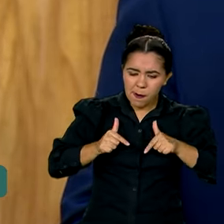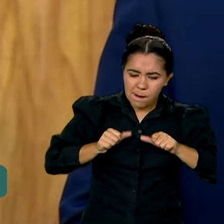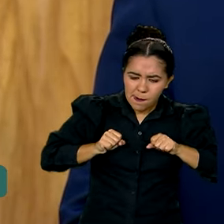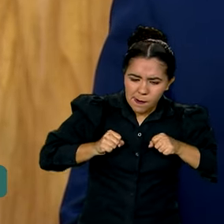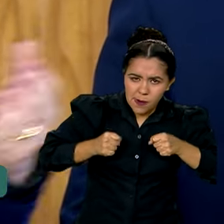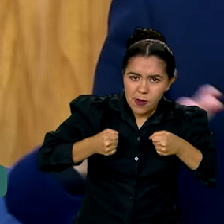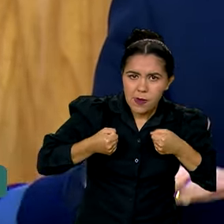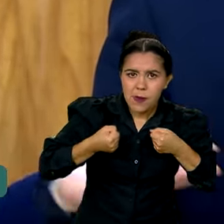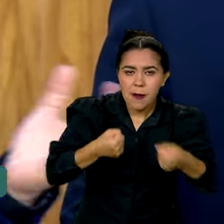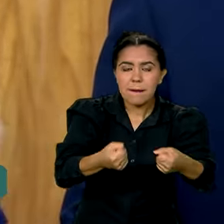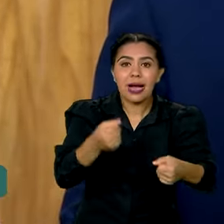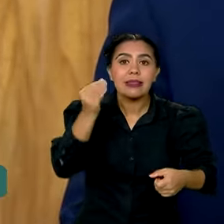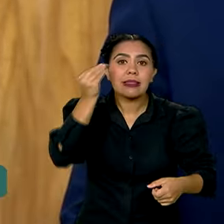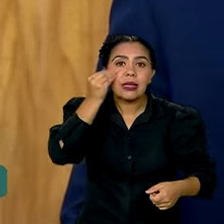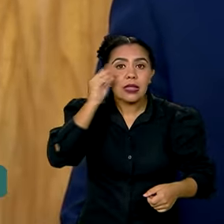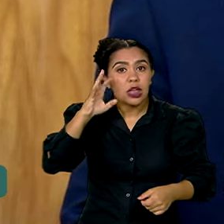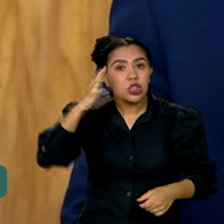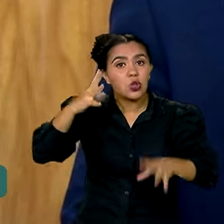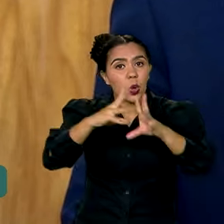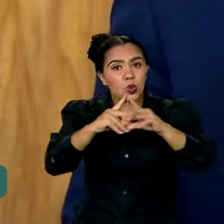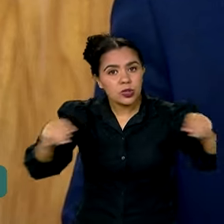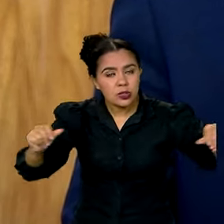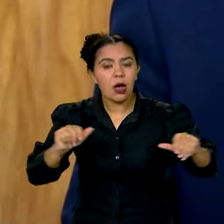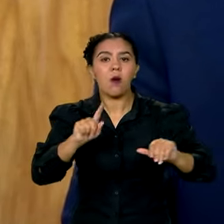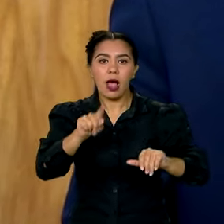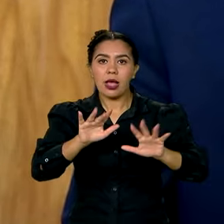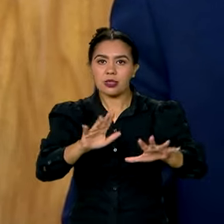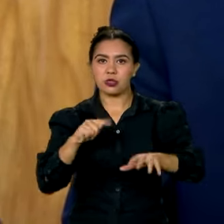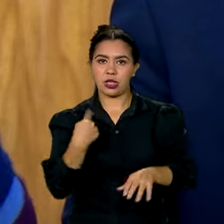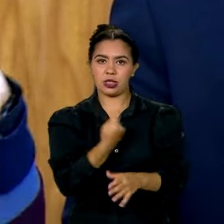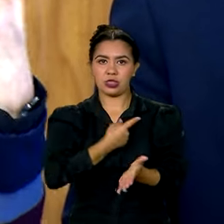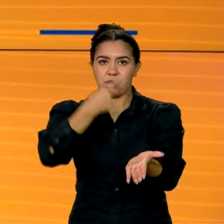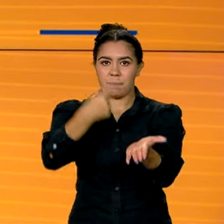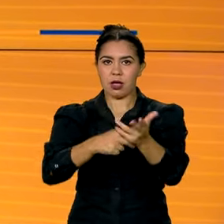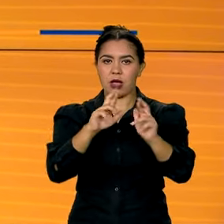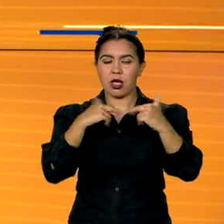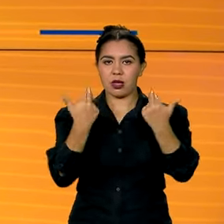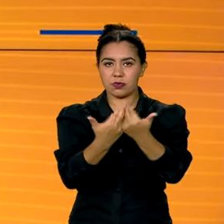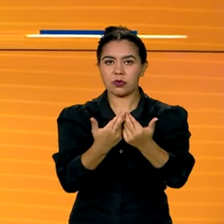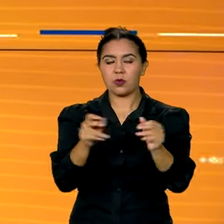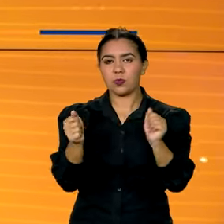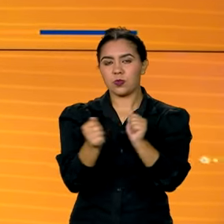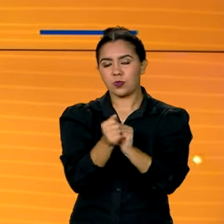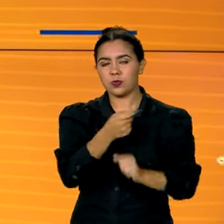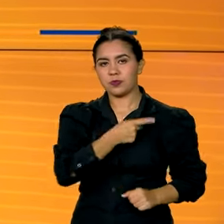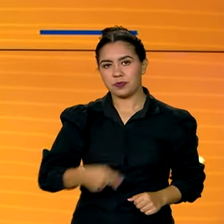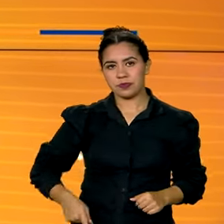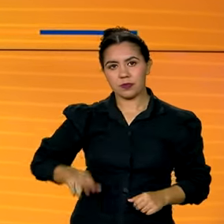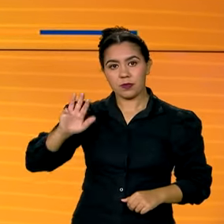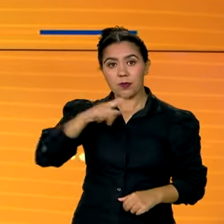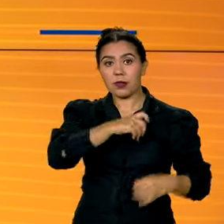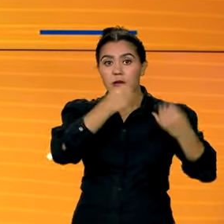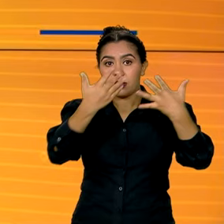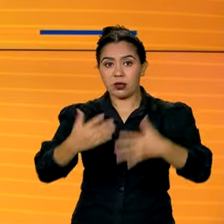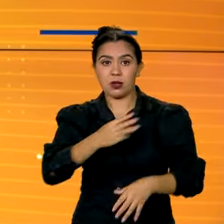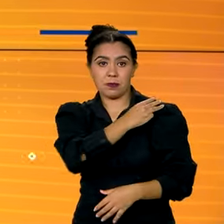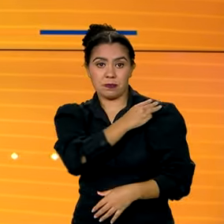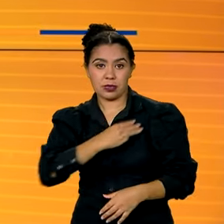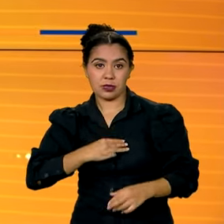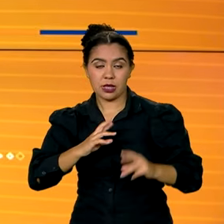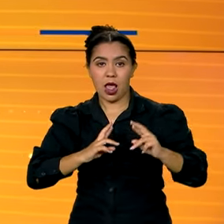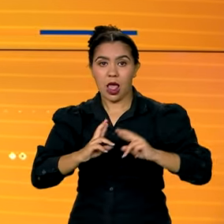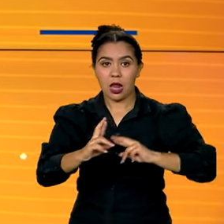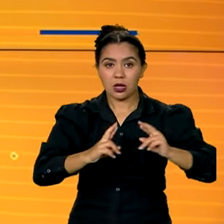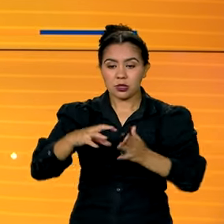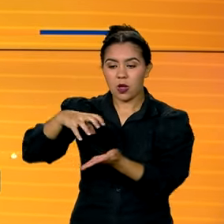sair com alternativas. E é isso que nós vamos fazer na próxima reunião com o presidente. Já o ministro das Relações Institucionais,